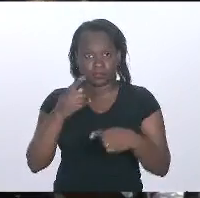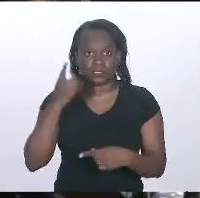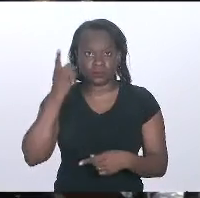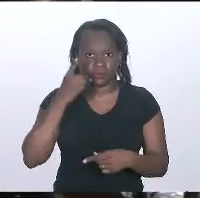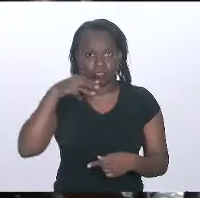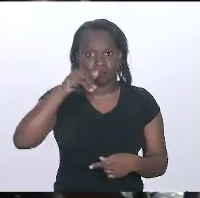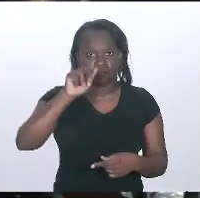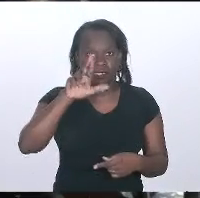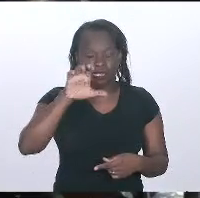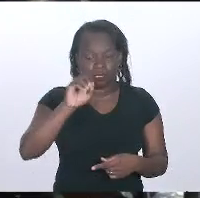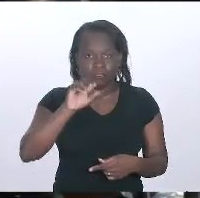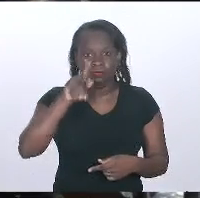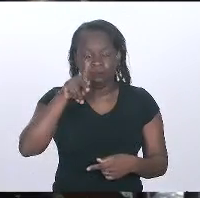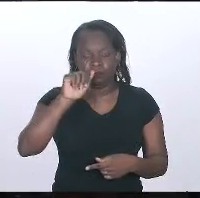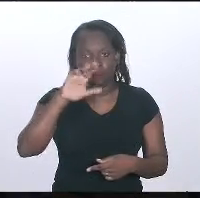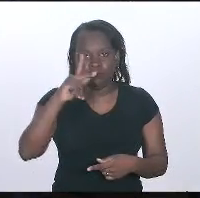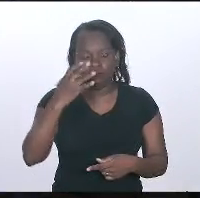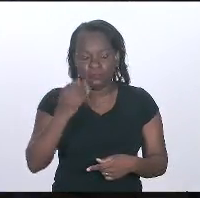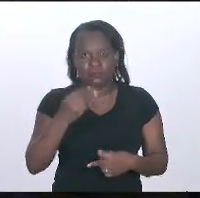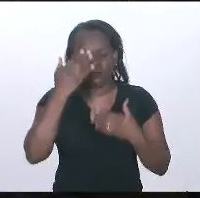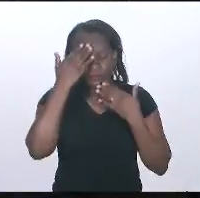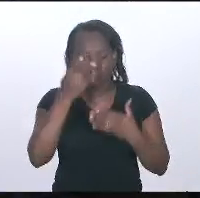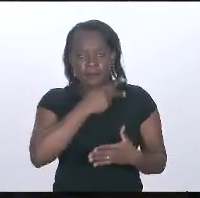Márcio Pacheco. Obrigado, presidente. Presidente, queria agradecer.